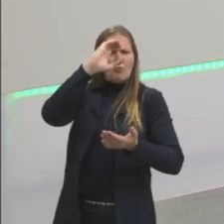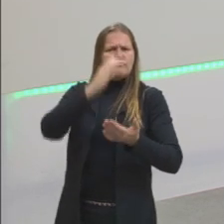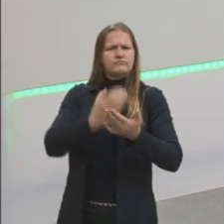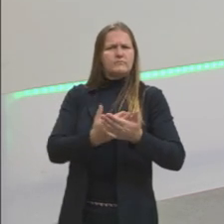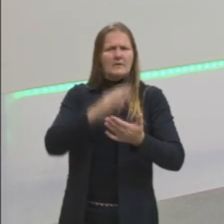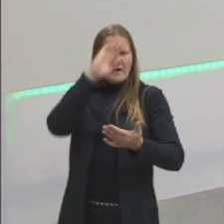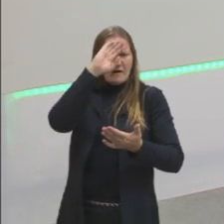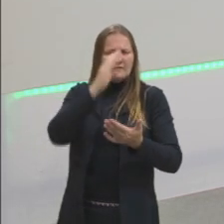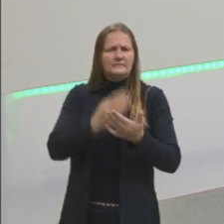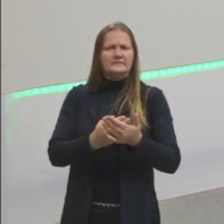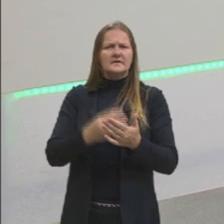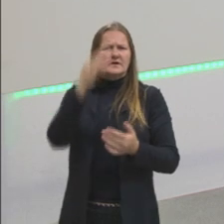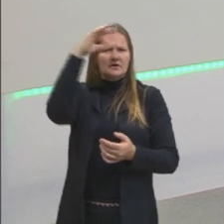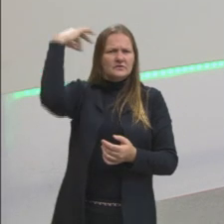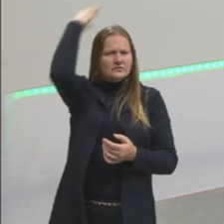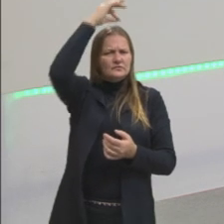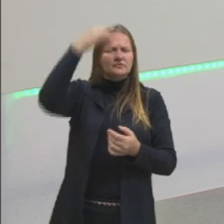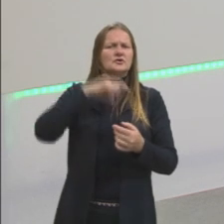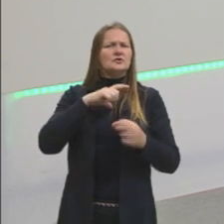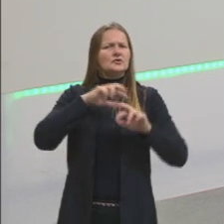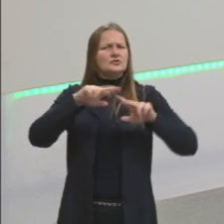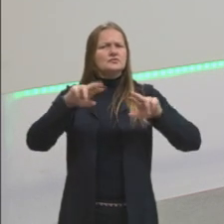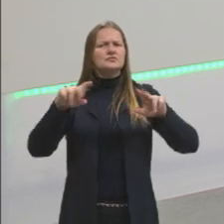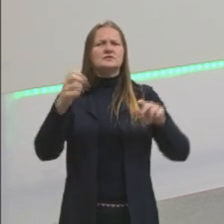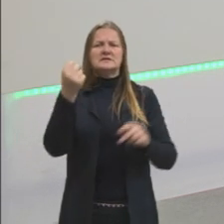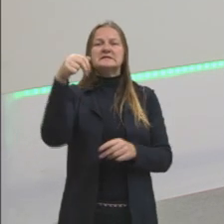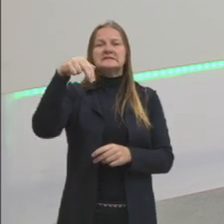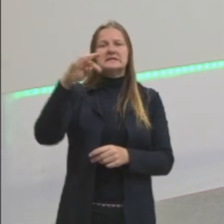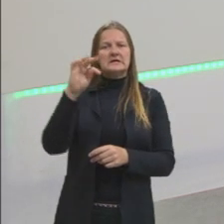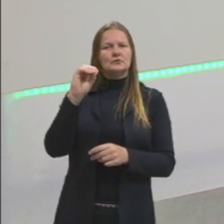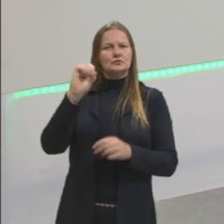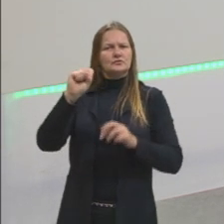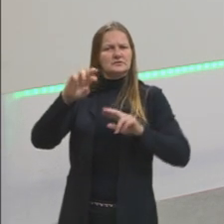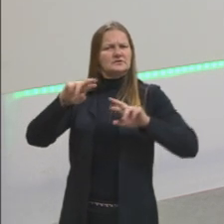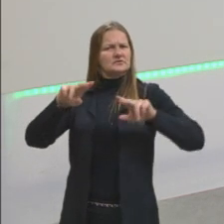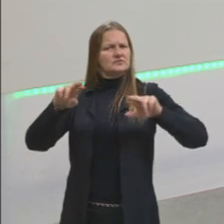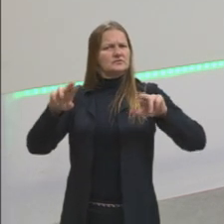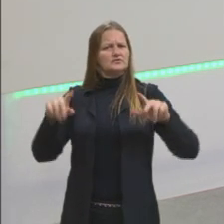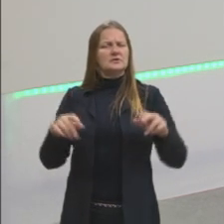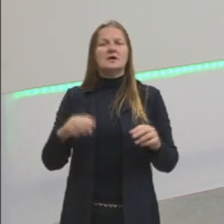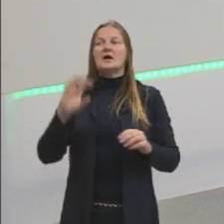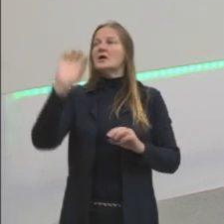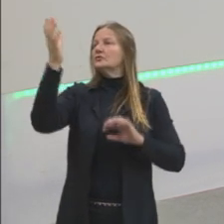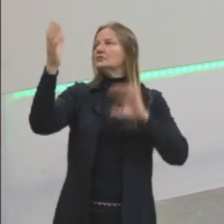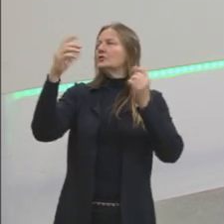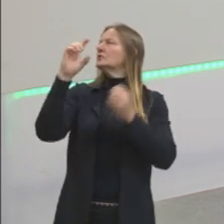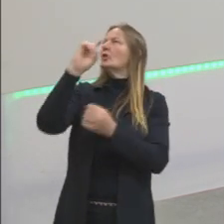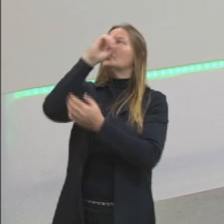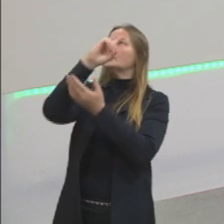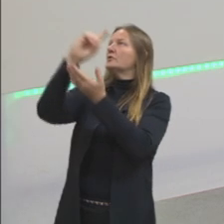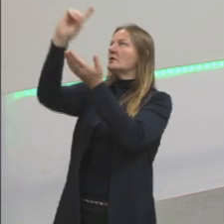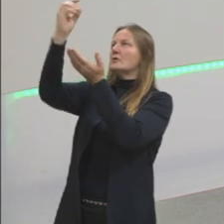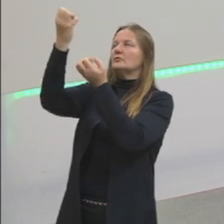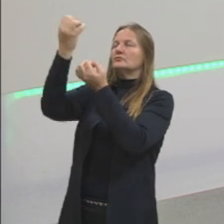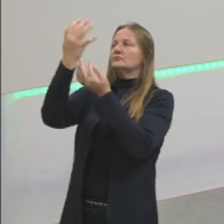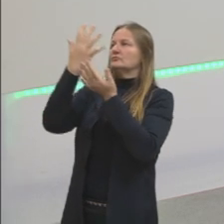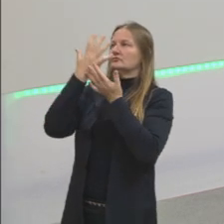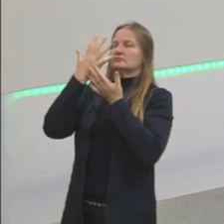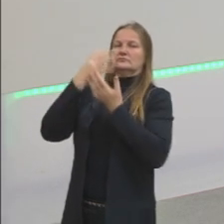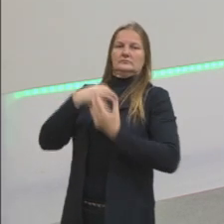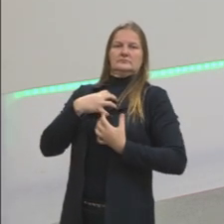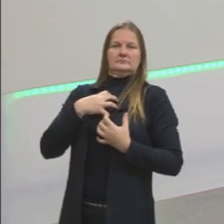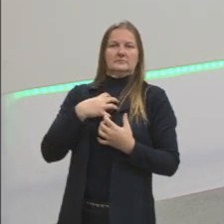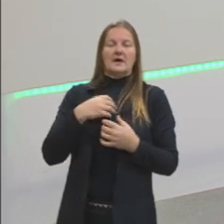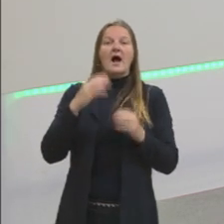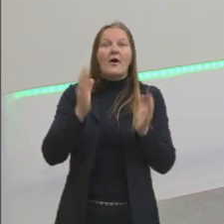Santo Agostinho, Santo Tomás de Aquino, as verdades reveladas, as soluções eram divinas. E agora não. O ser humano